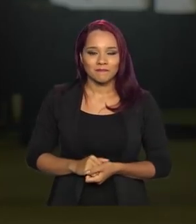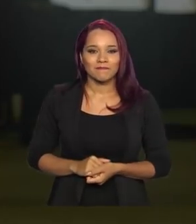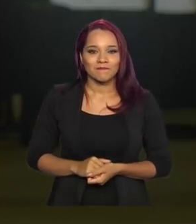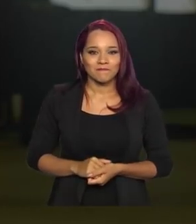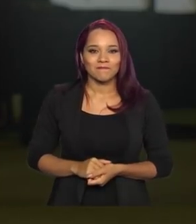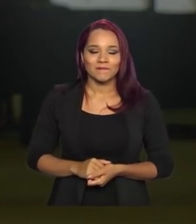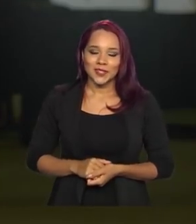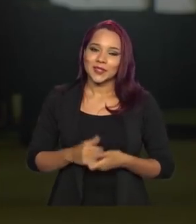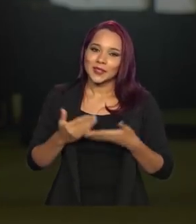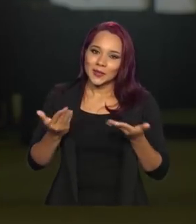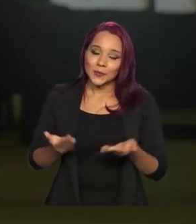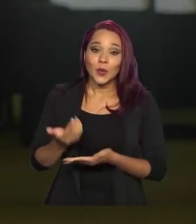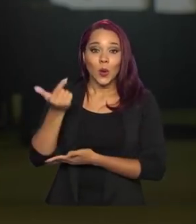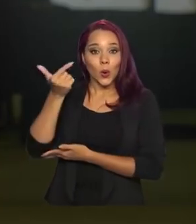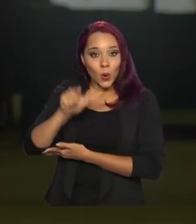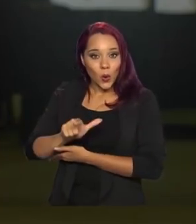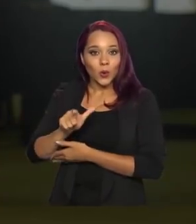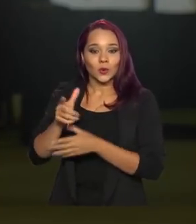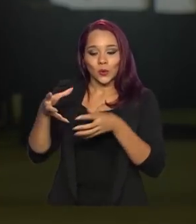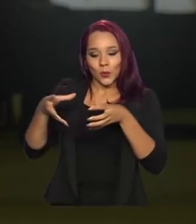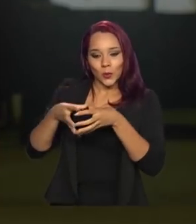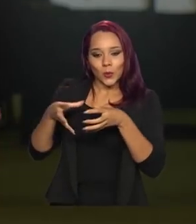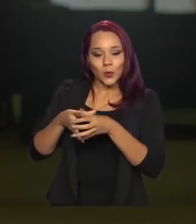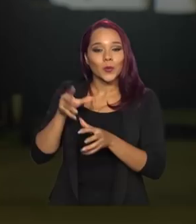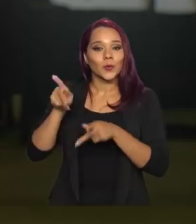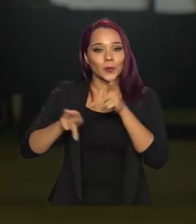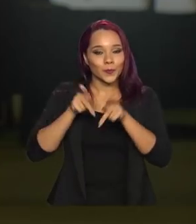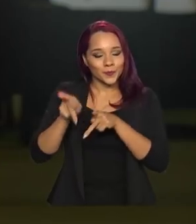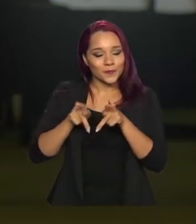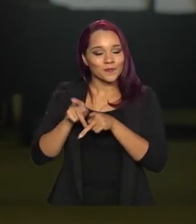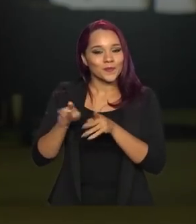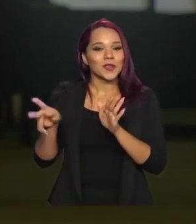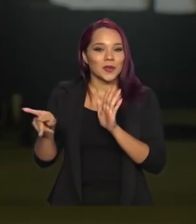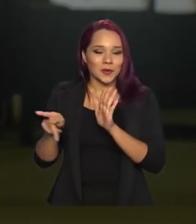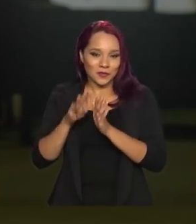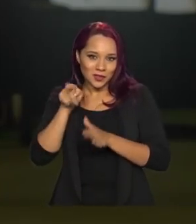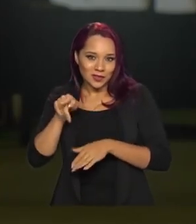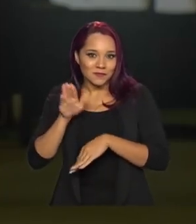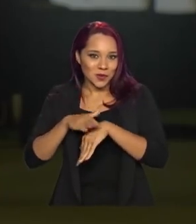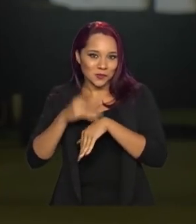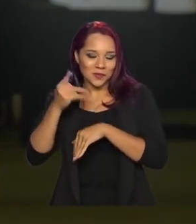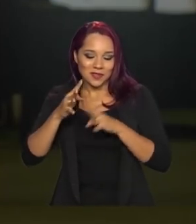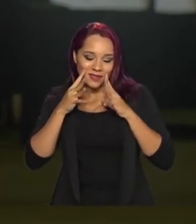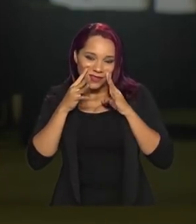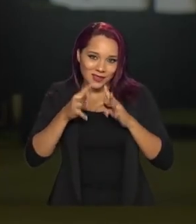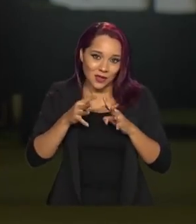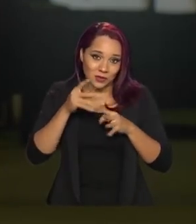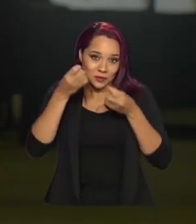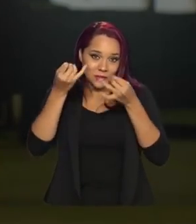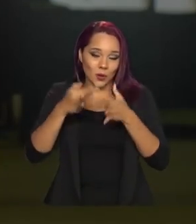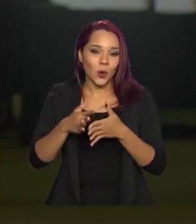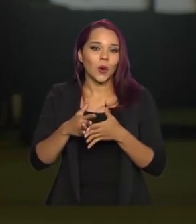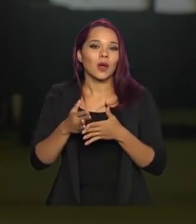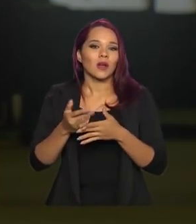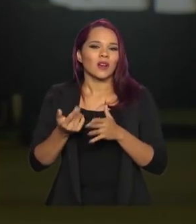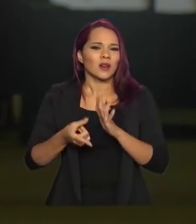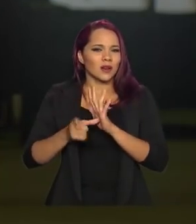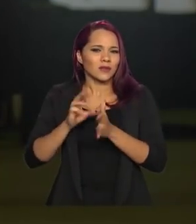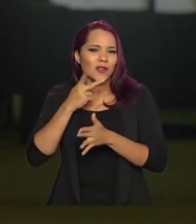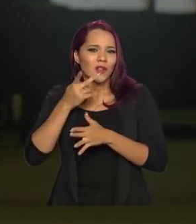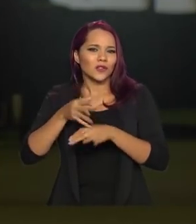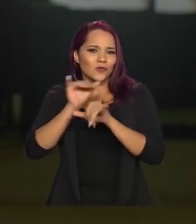Bem, ministra, outro público que é cativo da senhora e também a senhora citou agora pouco na